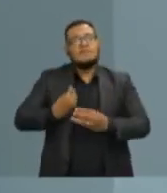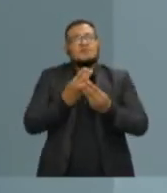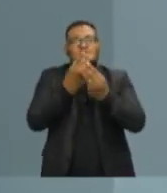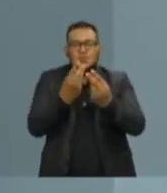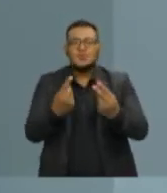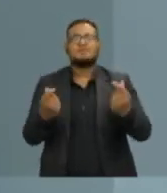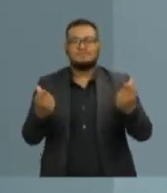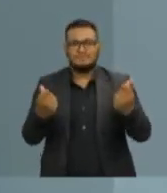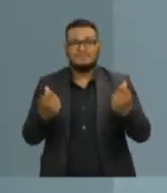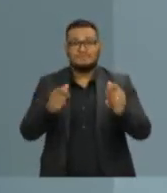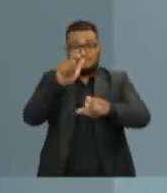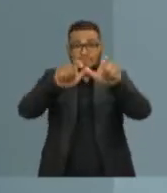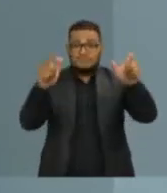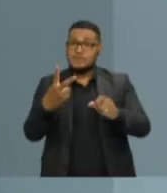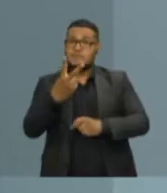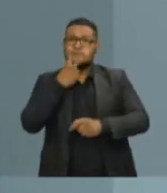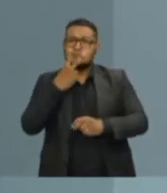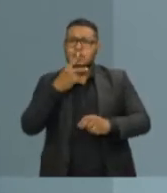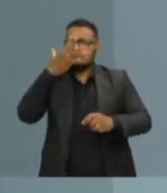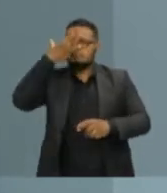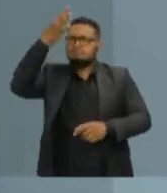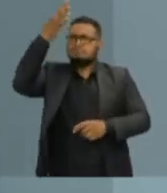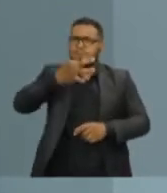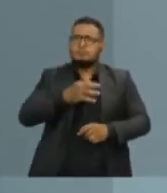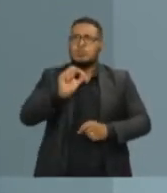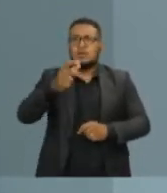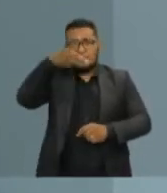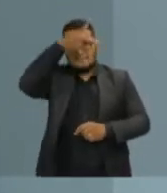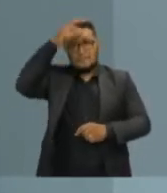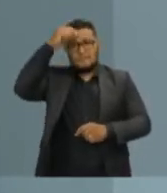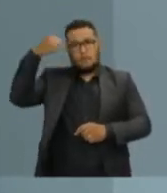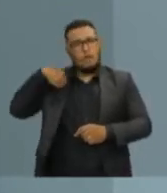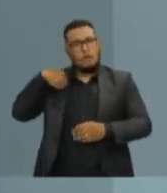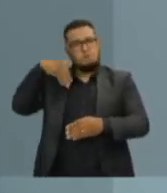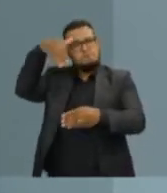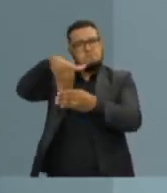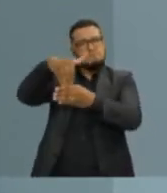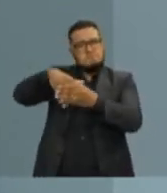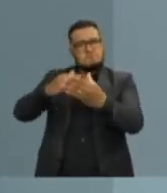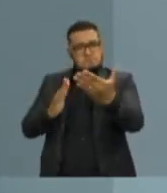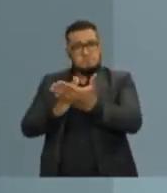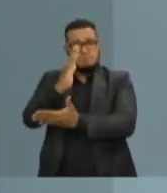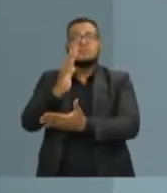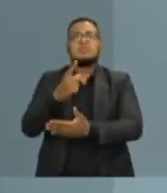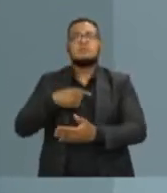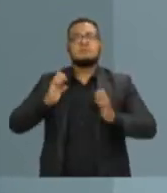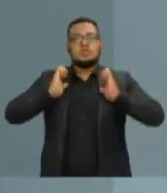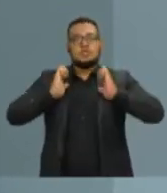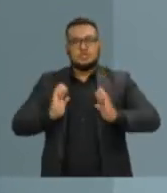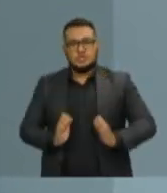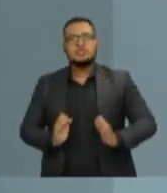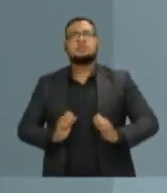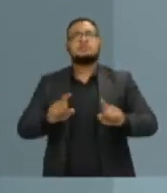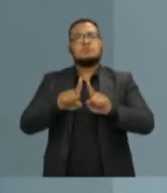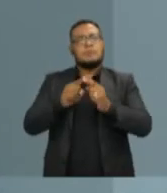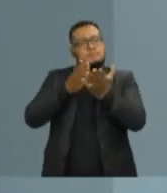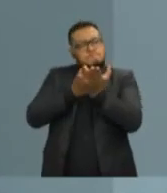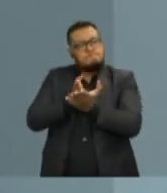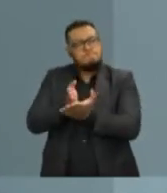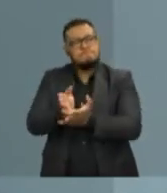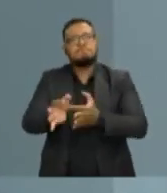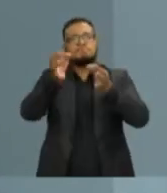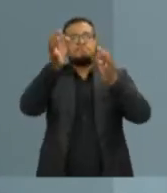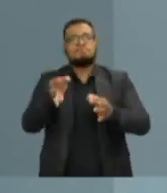E o morador de Vitória vai ter a certeza que ele vai ter um prefeito compromissado, um prefeito ético, um prefeito que atua com retidão, um